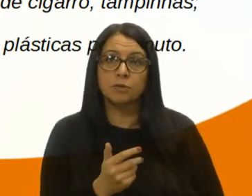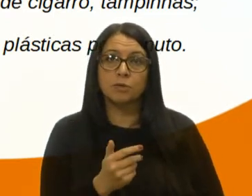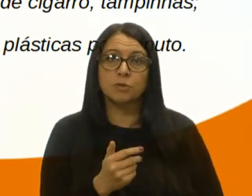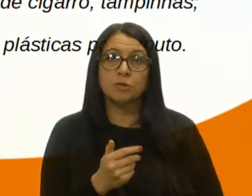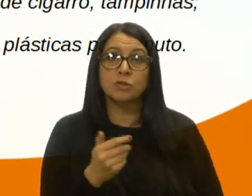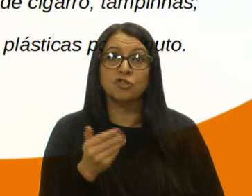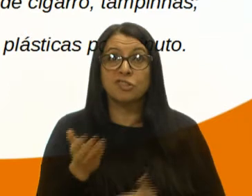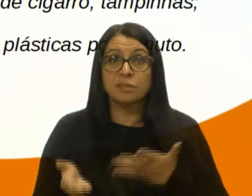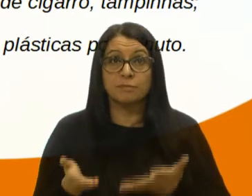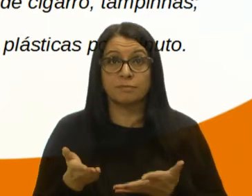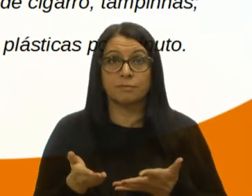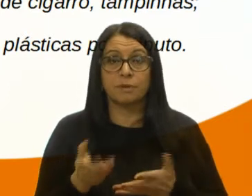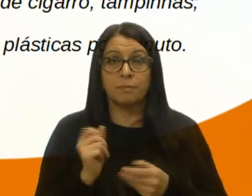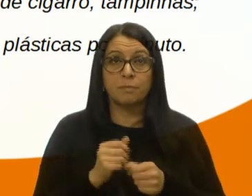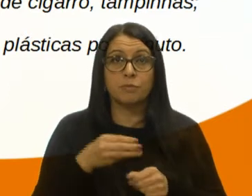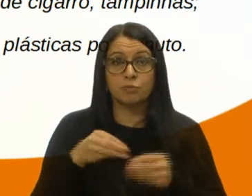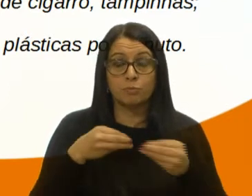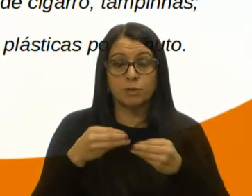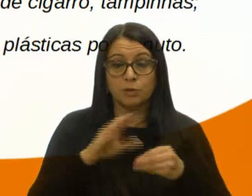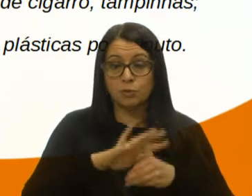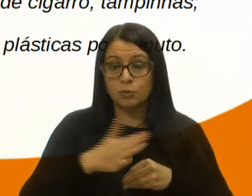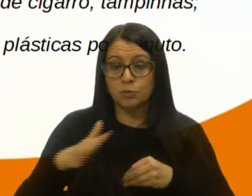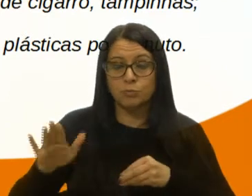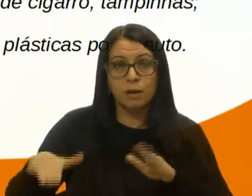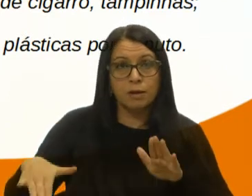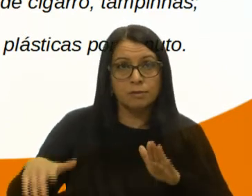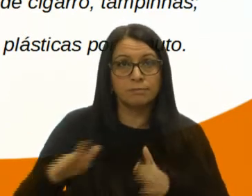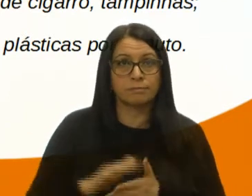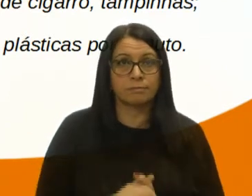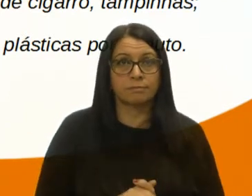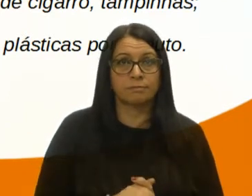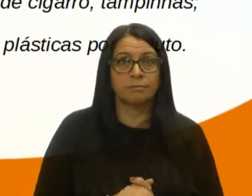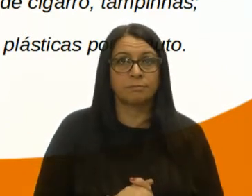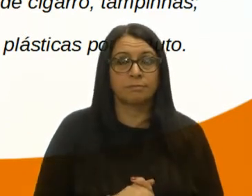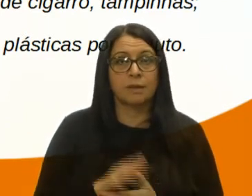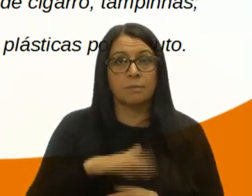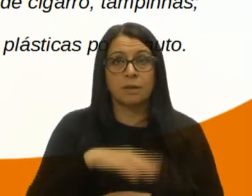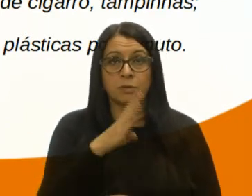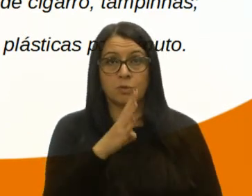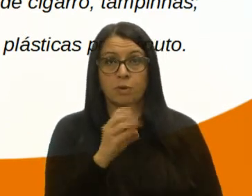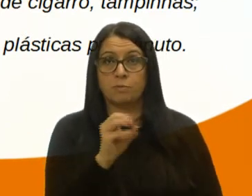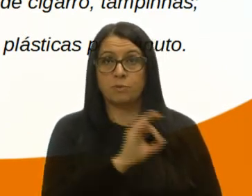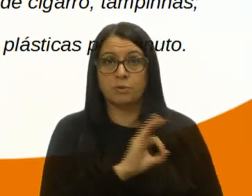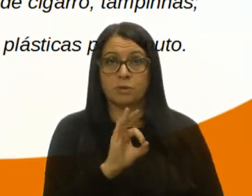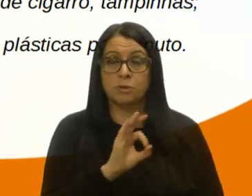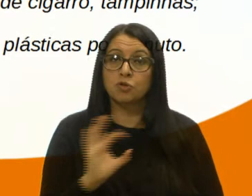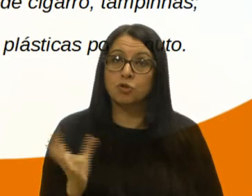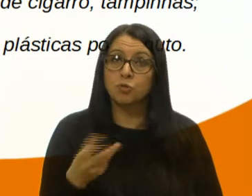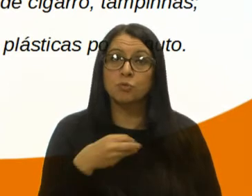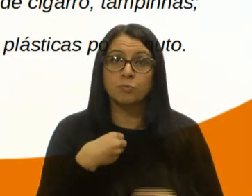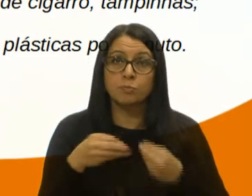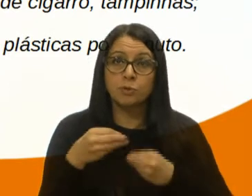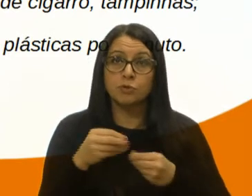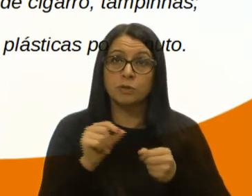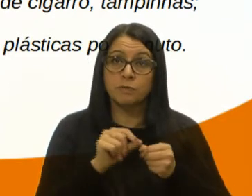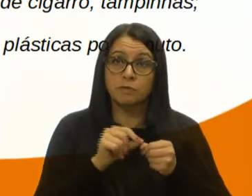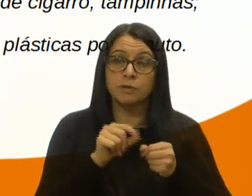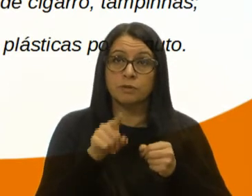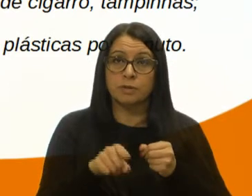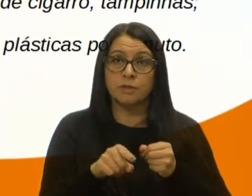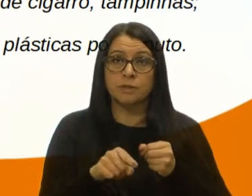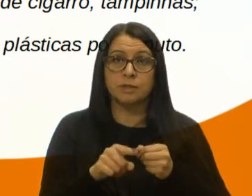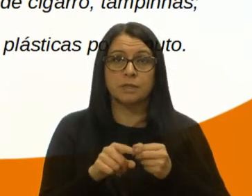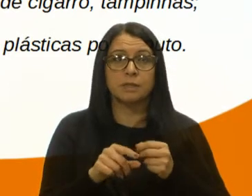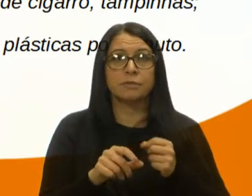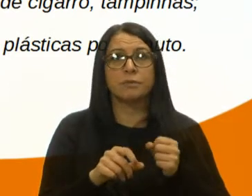de toneladas de plástico chegam aos oceanos. Mais de 40% de todo o plástico produzido